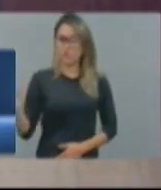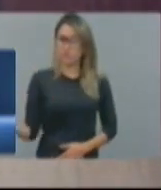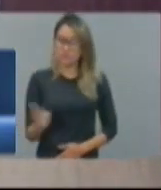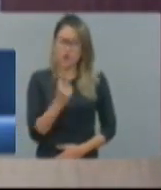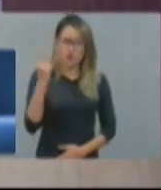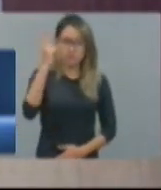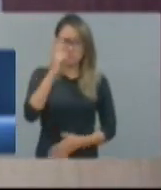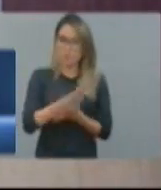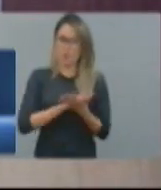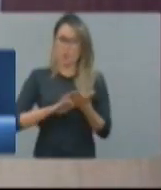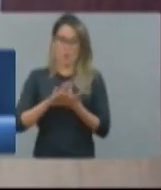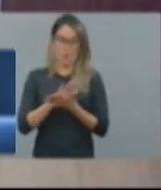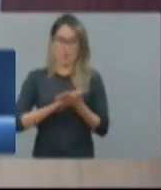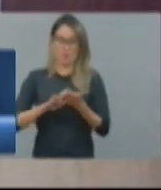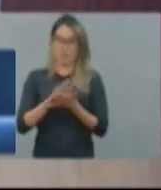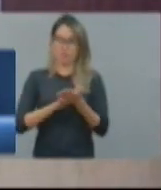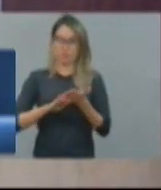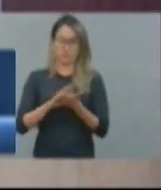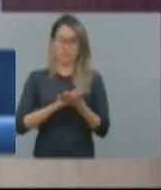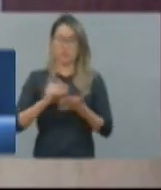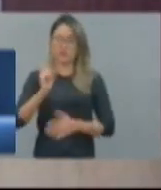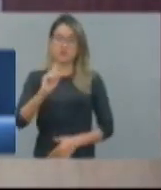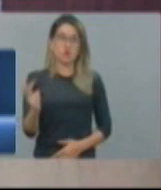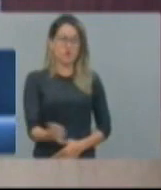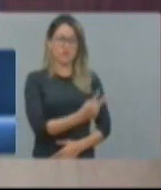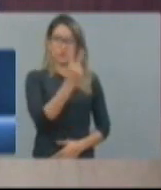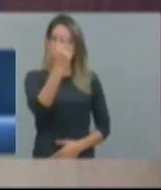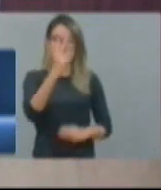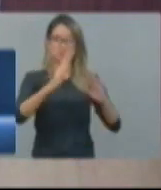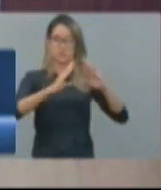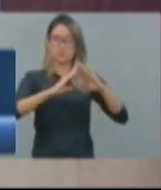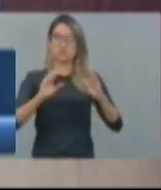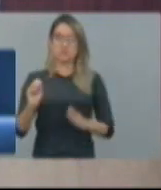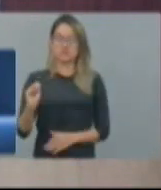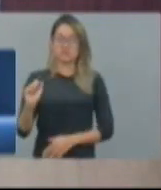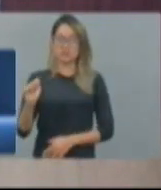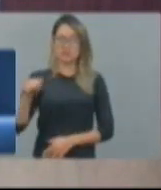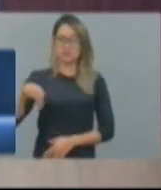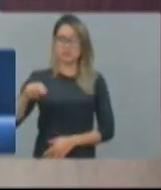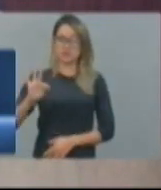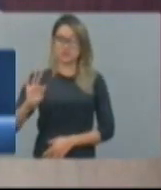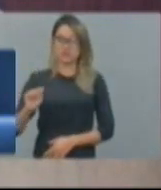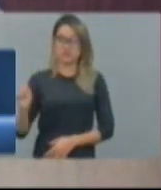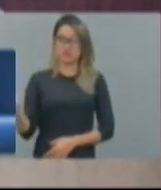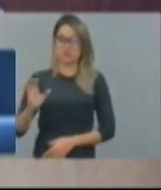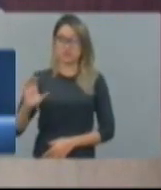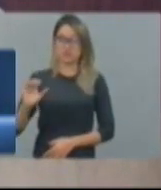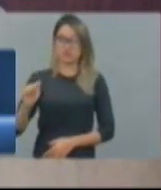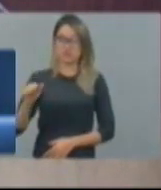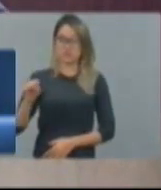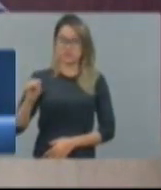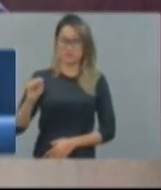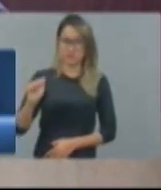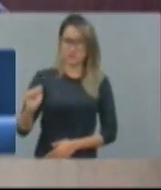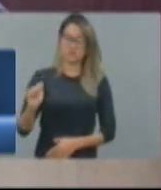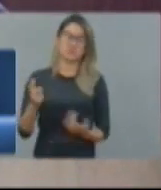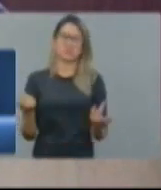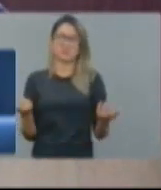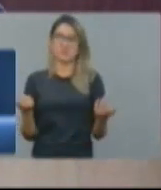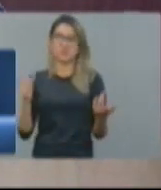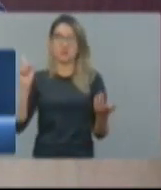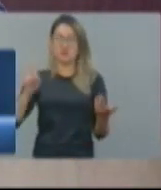as Santas Casas, não valorizar as instituições filantrópicas que são